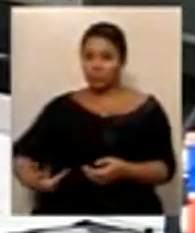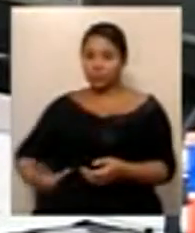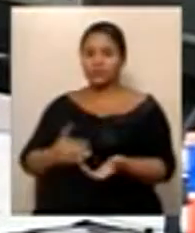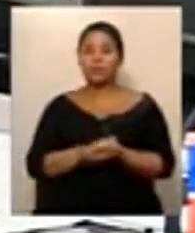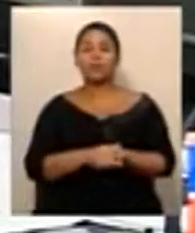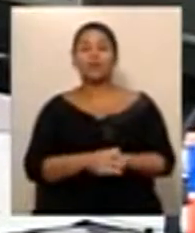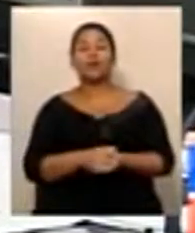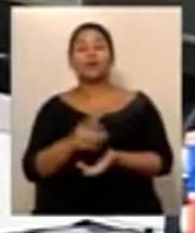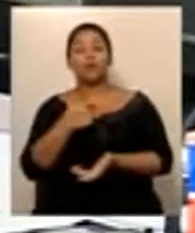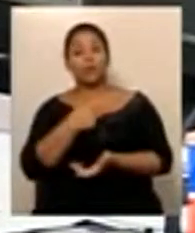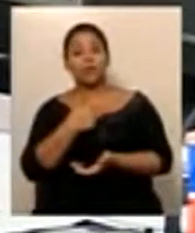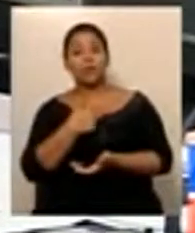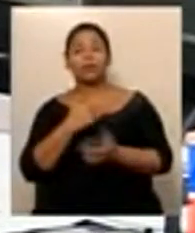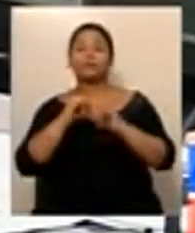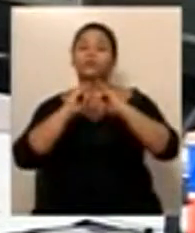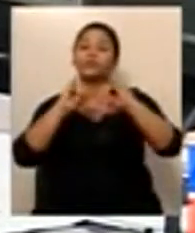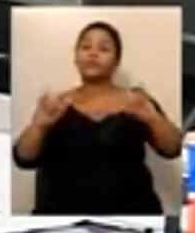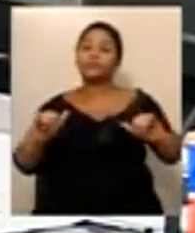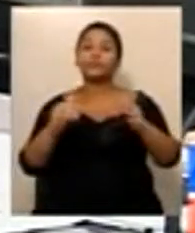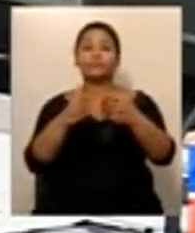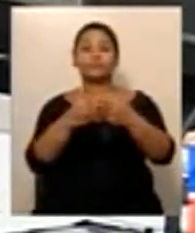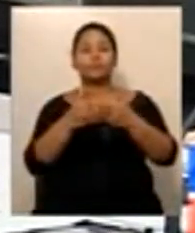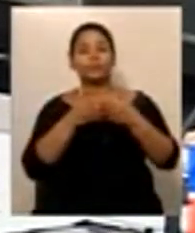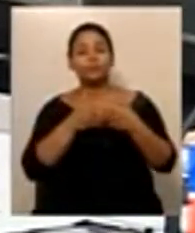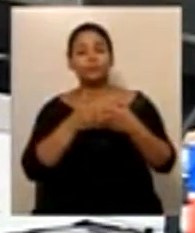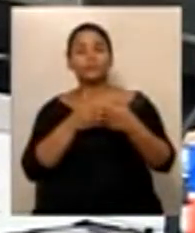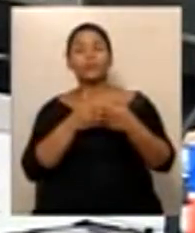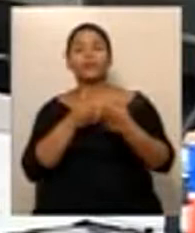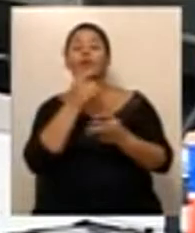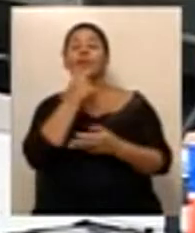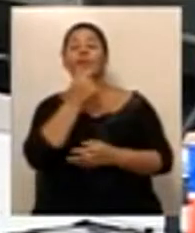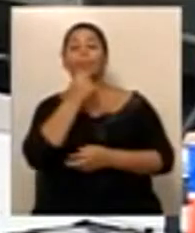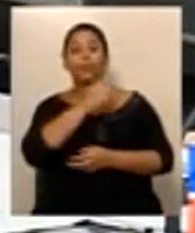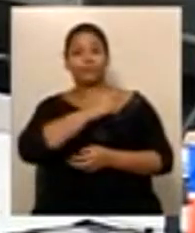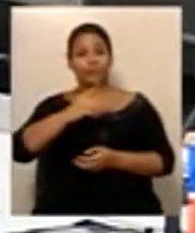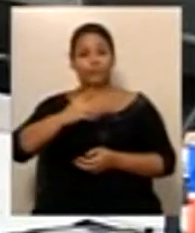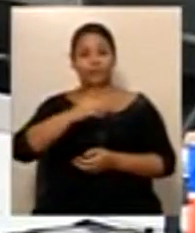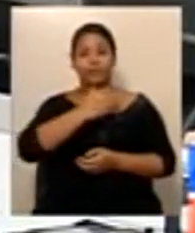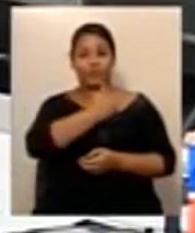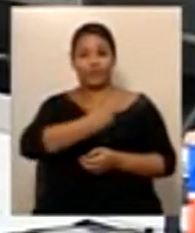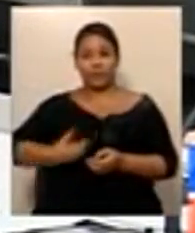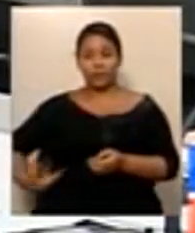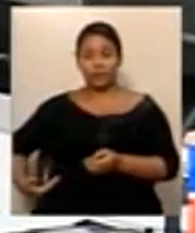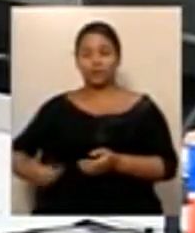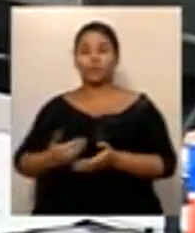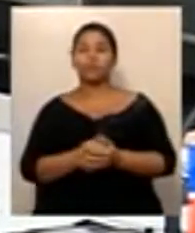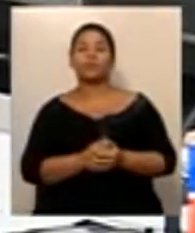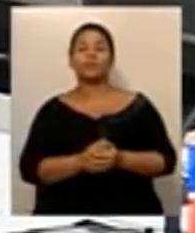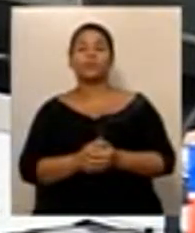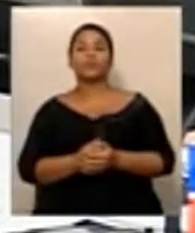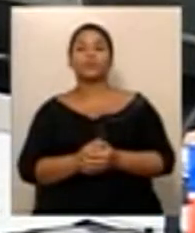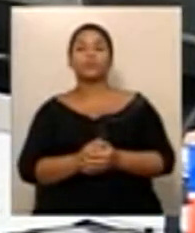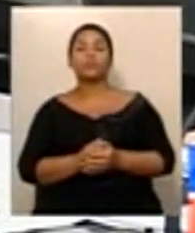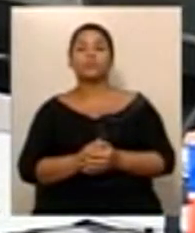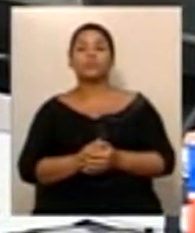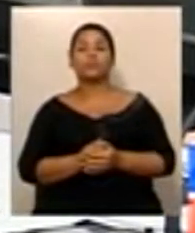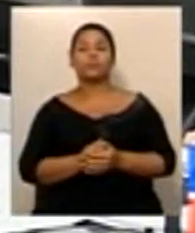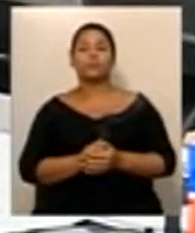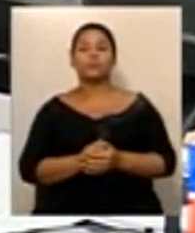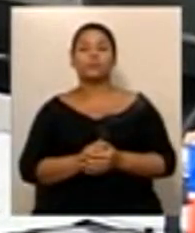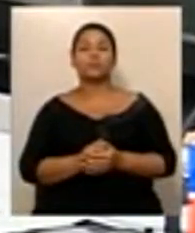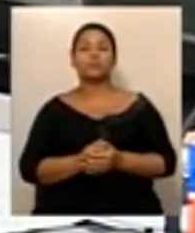apelo que recebi que o senhor governador do Estado caminhasse para essa casa um